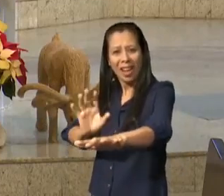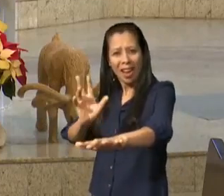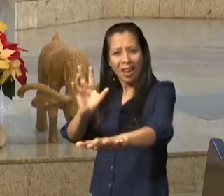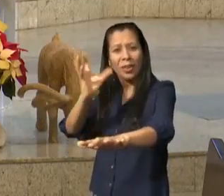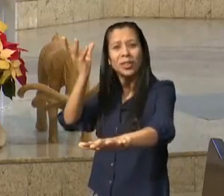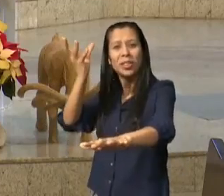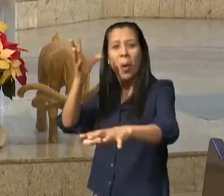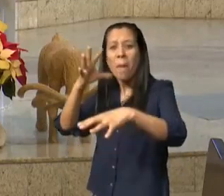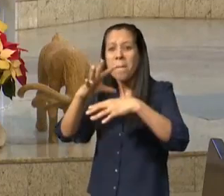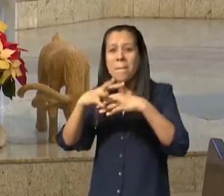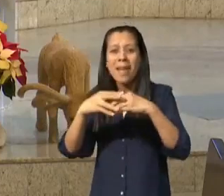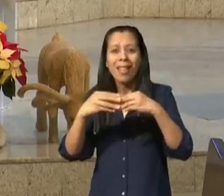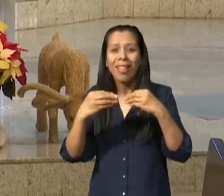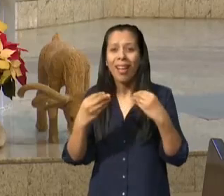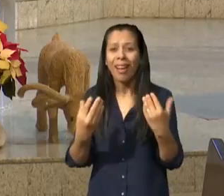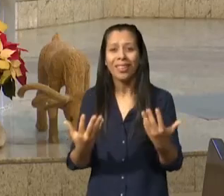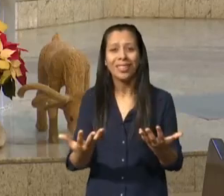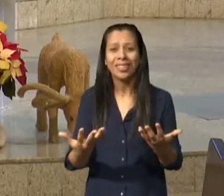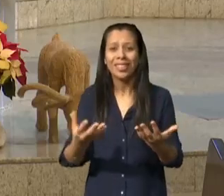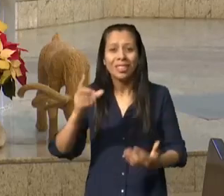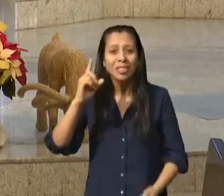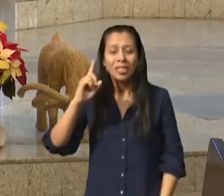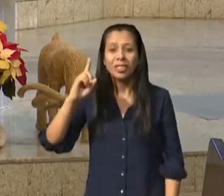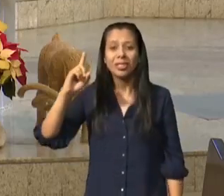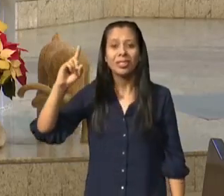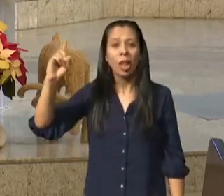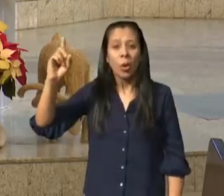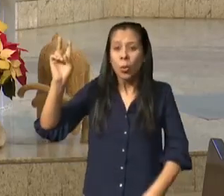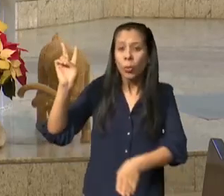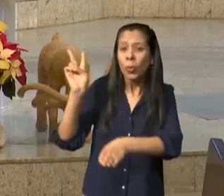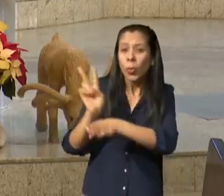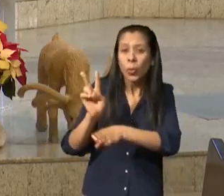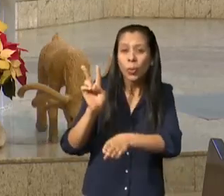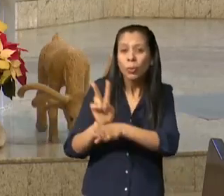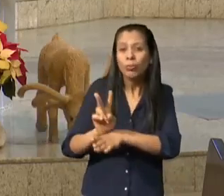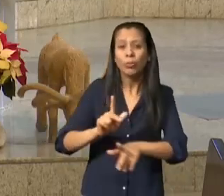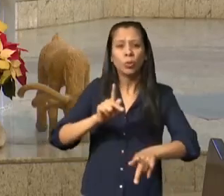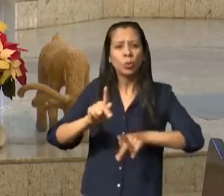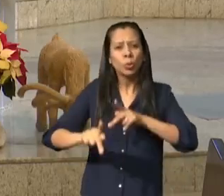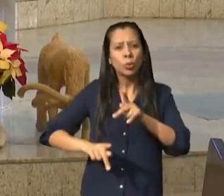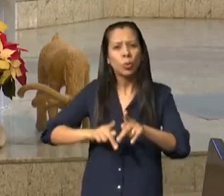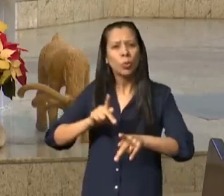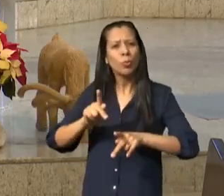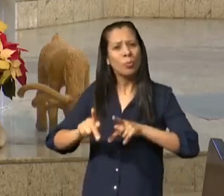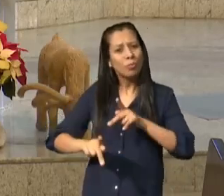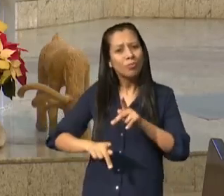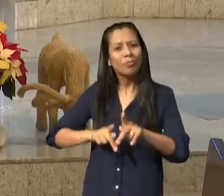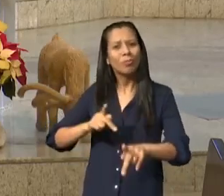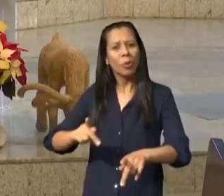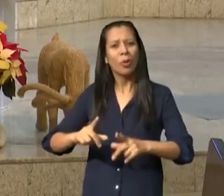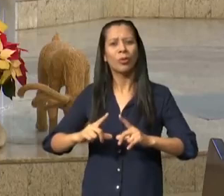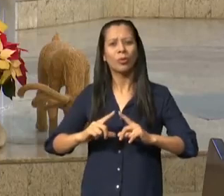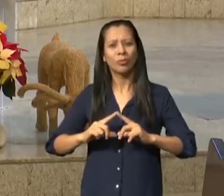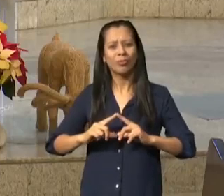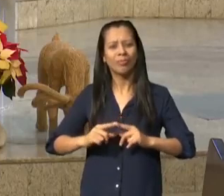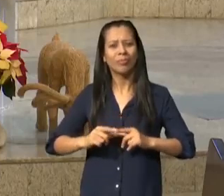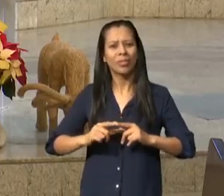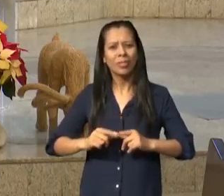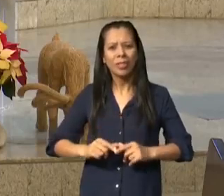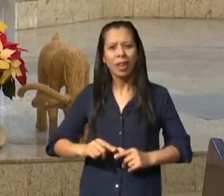não ousassem dizer que o Deus que eles acreditavam era um Deus não presente ou um Deus ausente